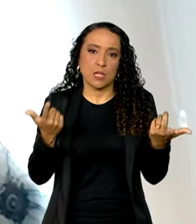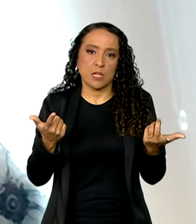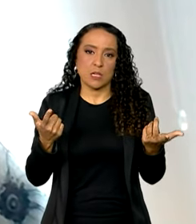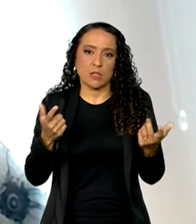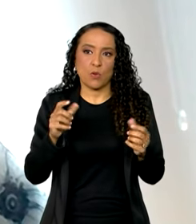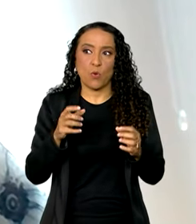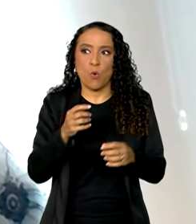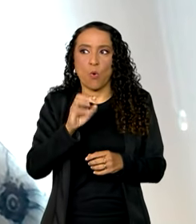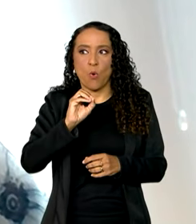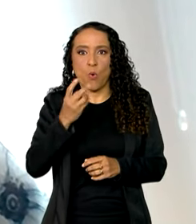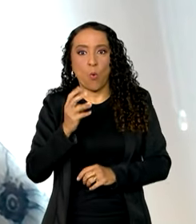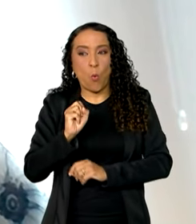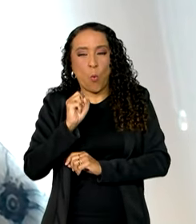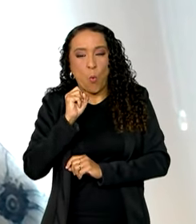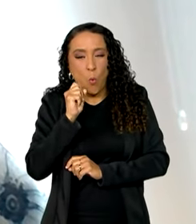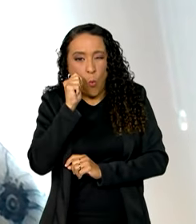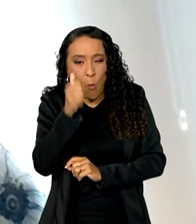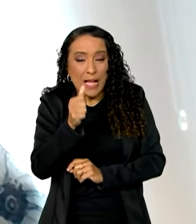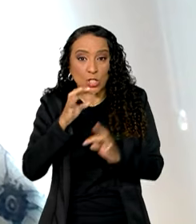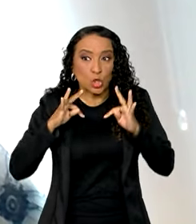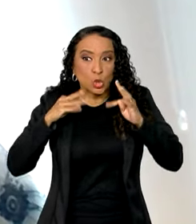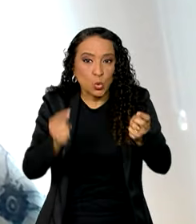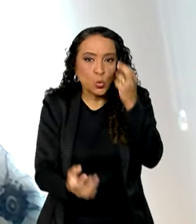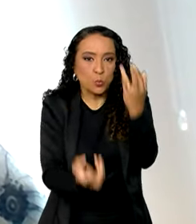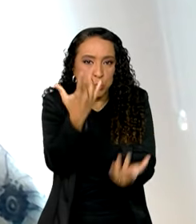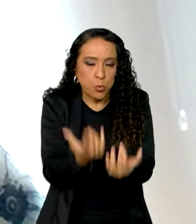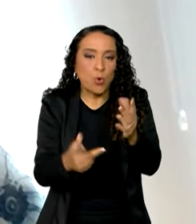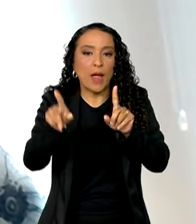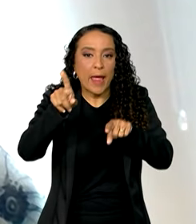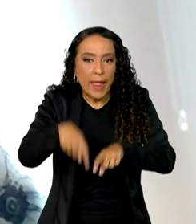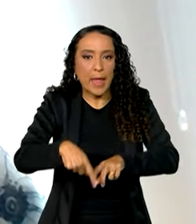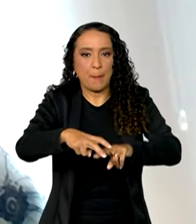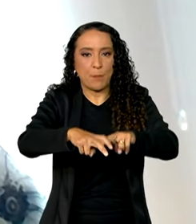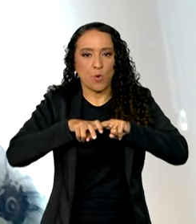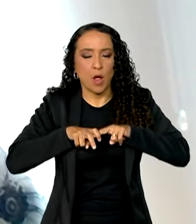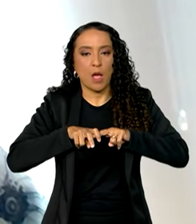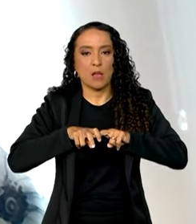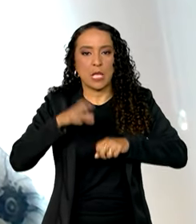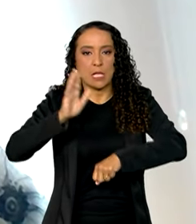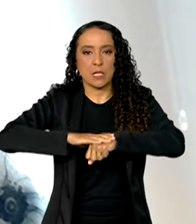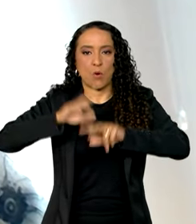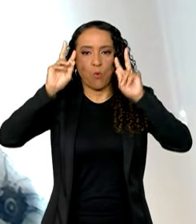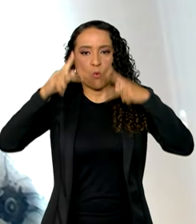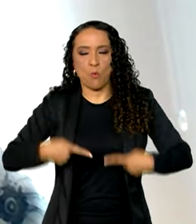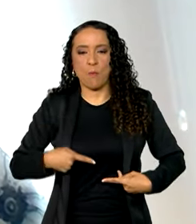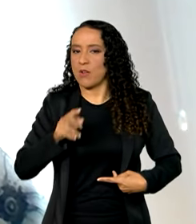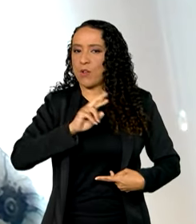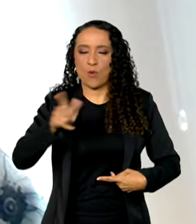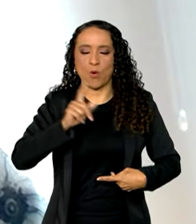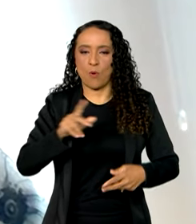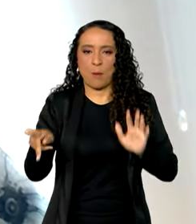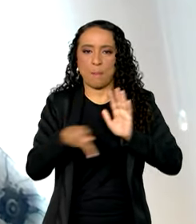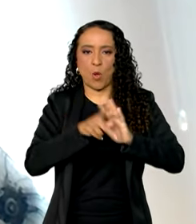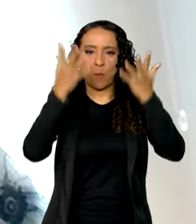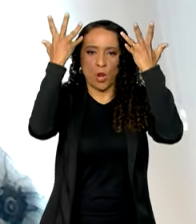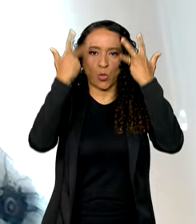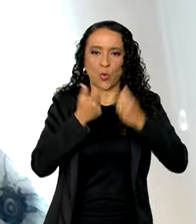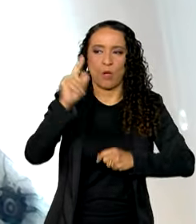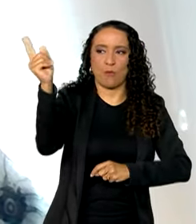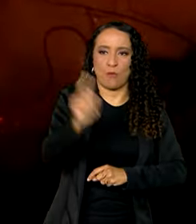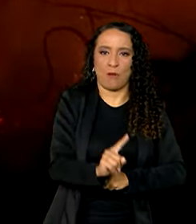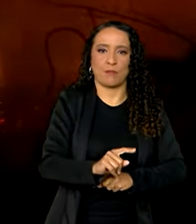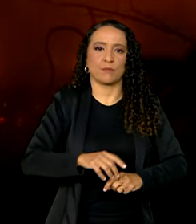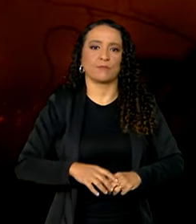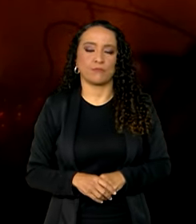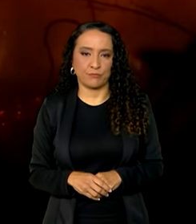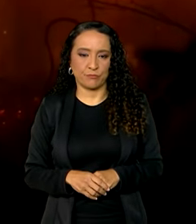ou quase a totalidade dos incêndios que ocorrem são originados pela ação humana e não por questões naturais que seriam os